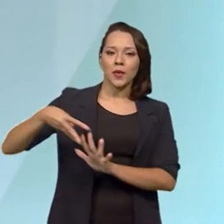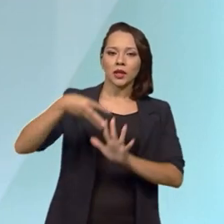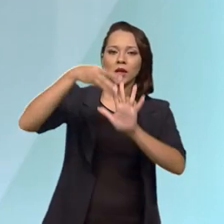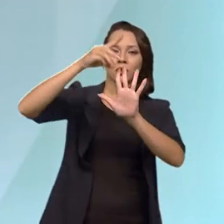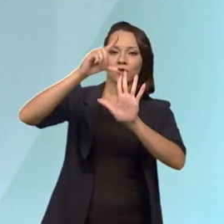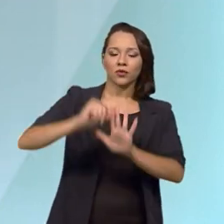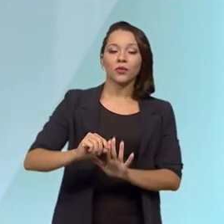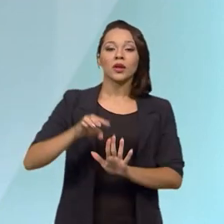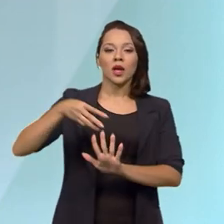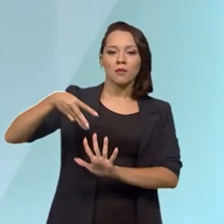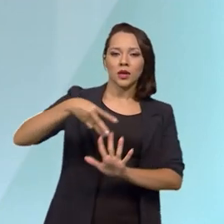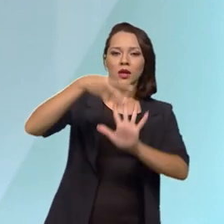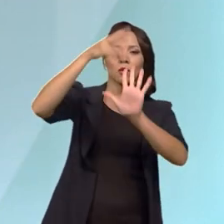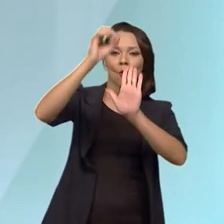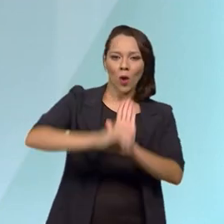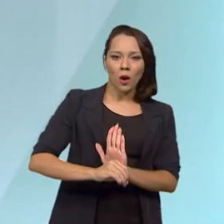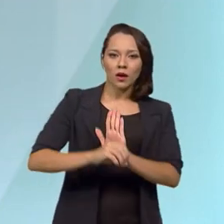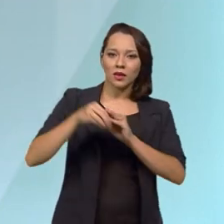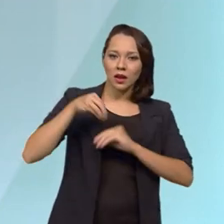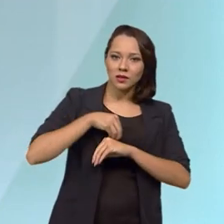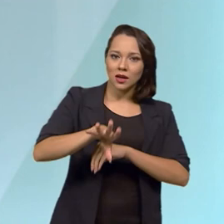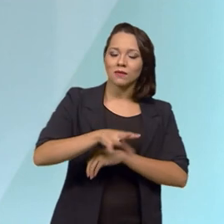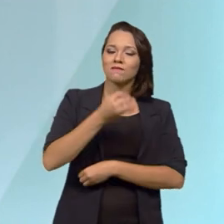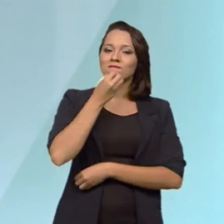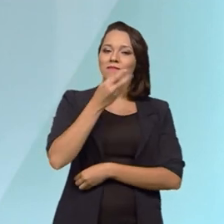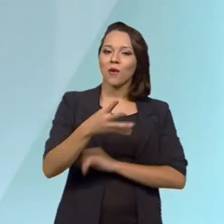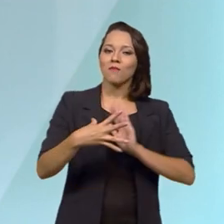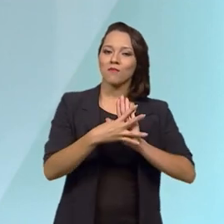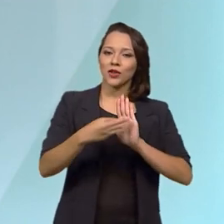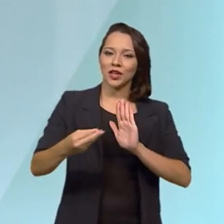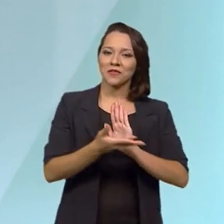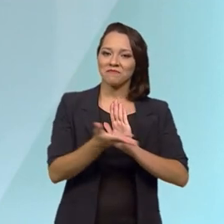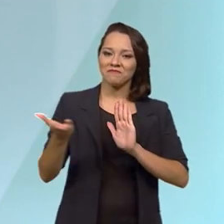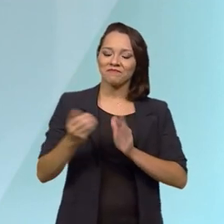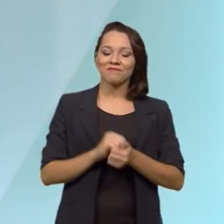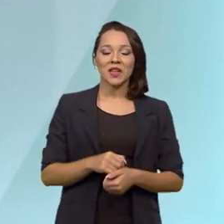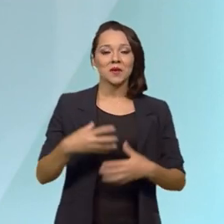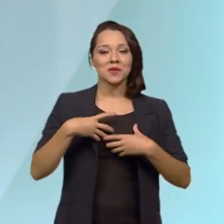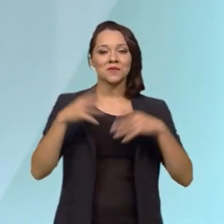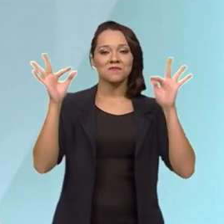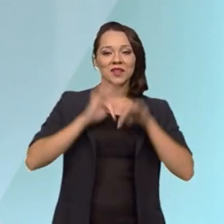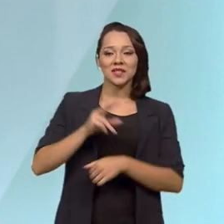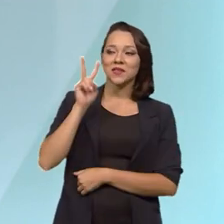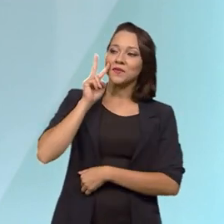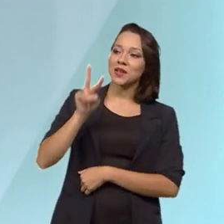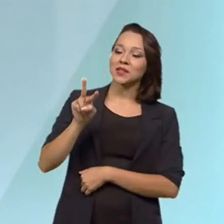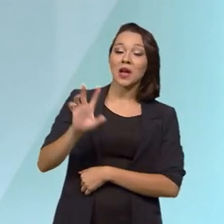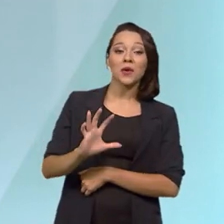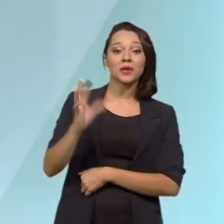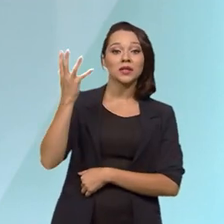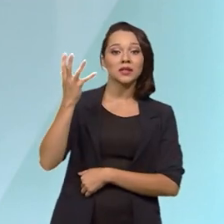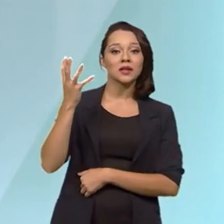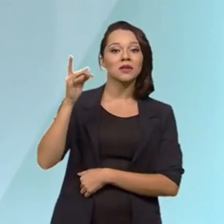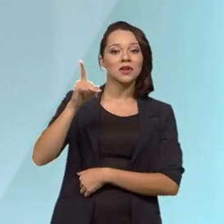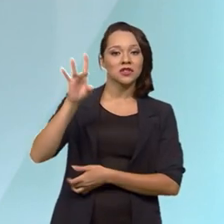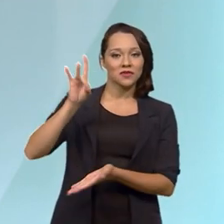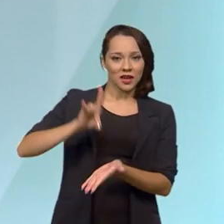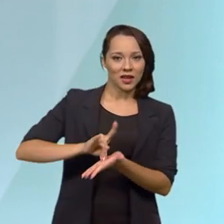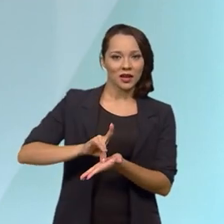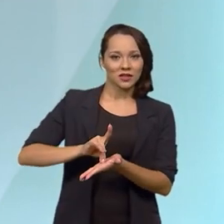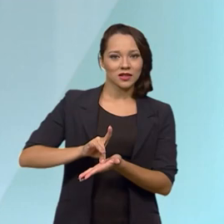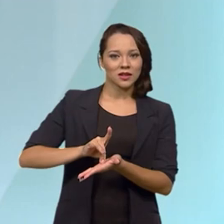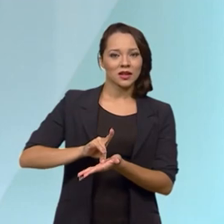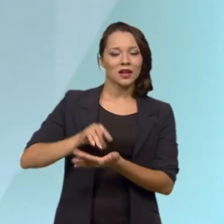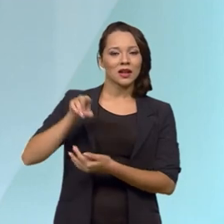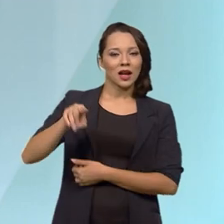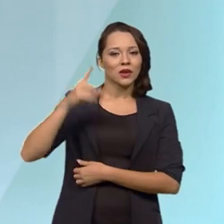o programa Metano Zero que nós estamos lançando, são bons exemplos disso. E eu fiquei muito feliz em ver isso acontecendo na prática, na